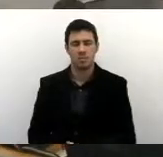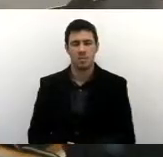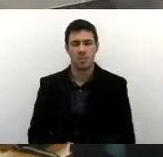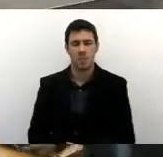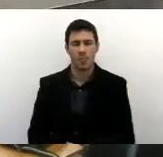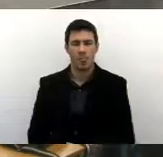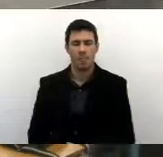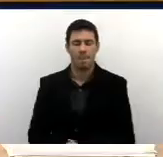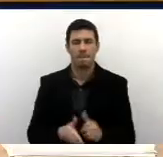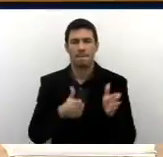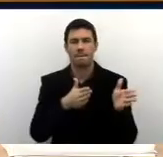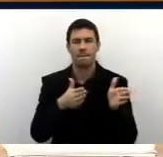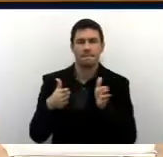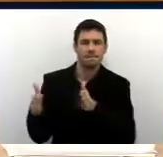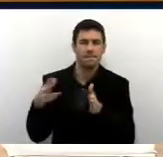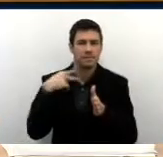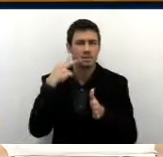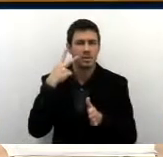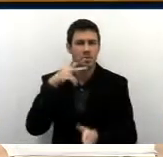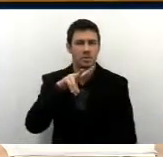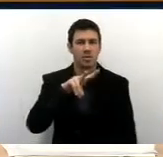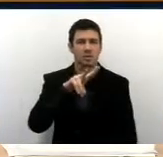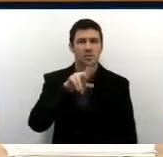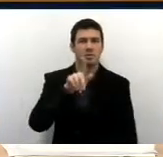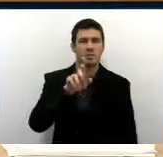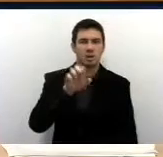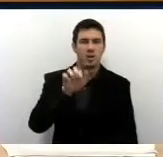Pela ordem, vereador Geraldo Celestino.